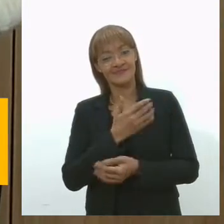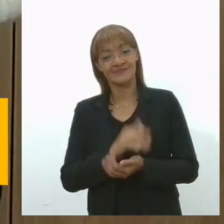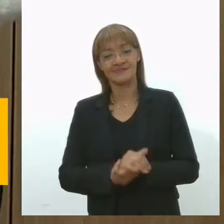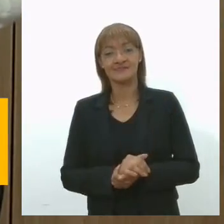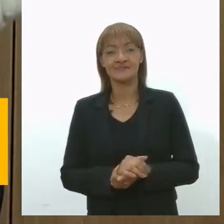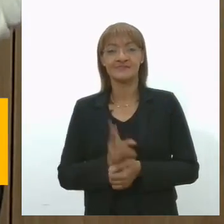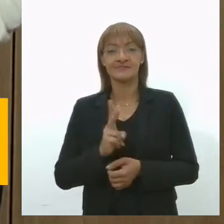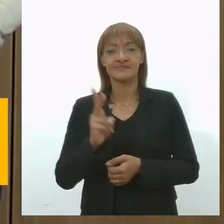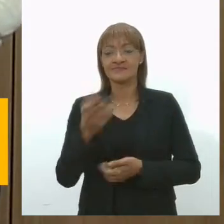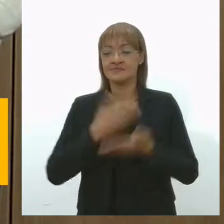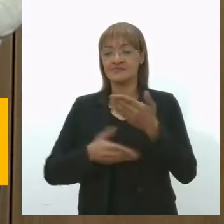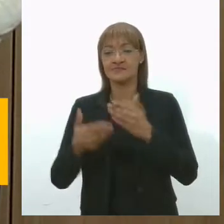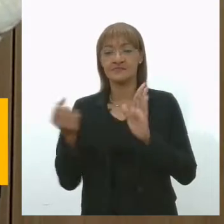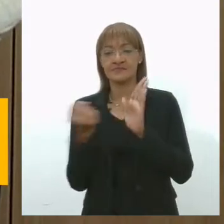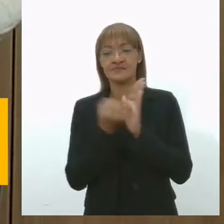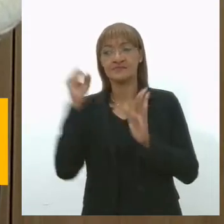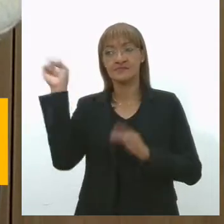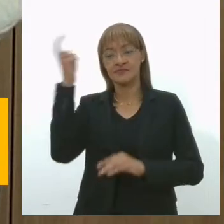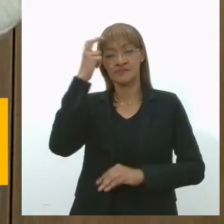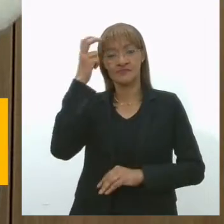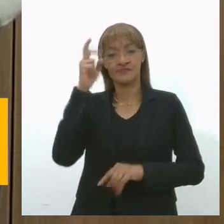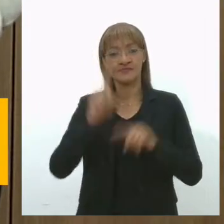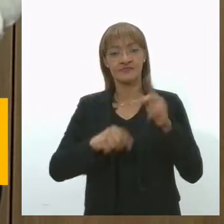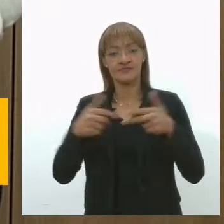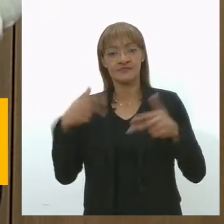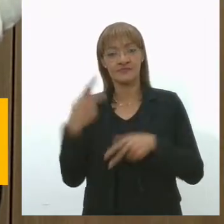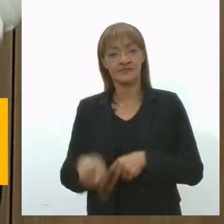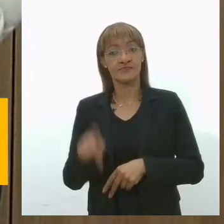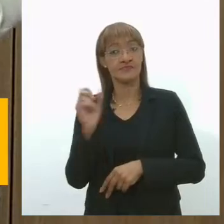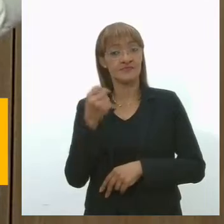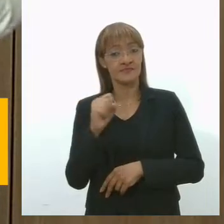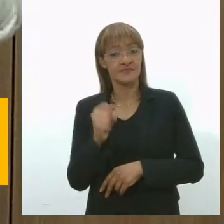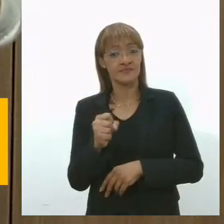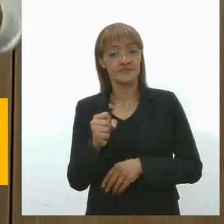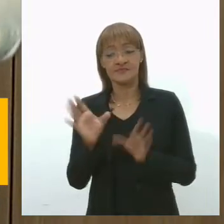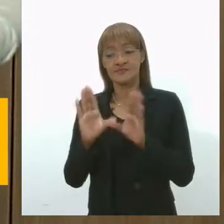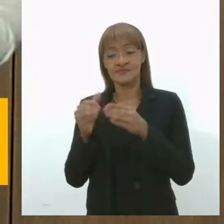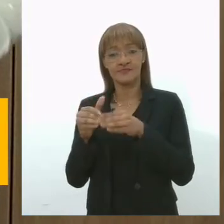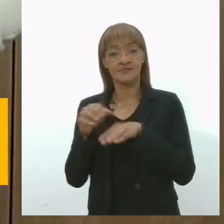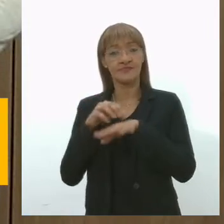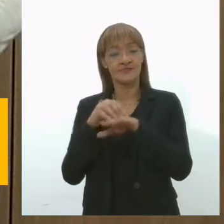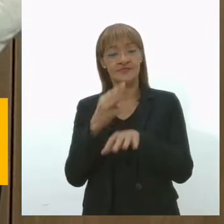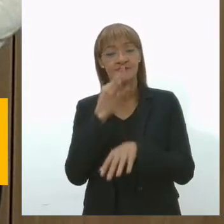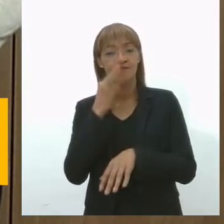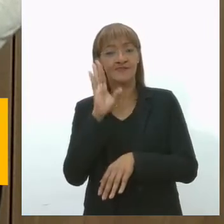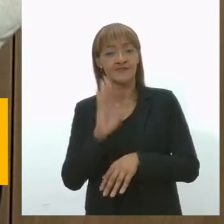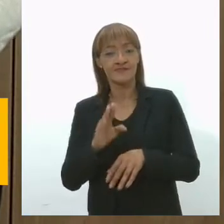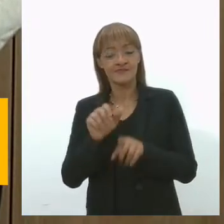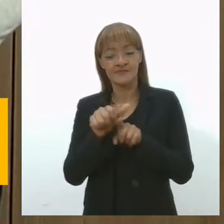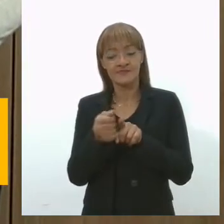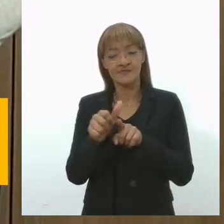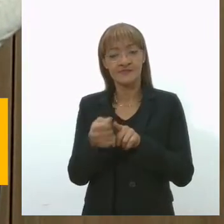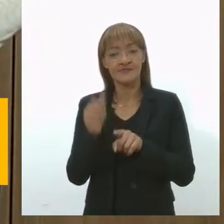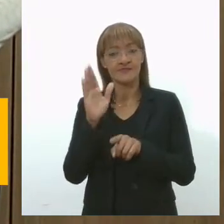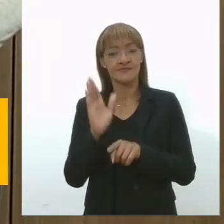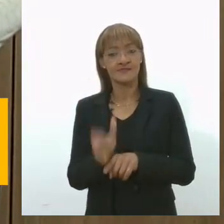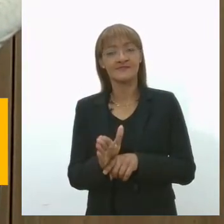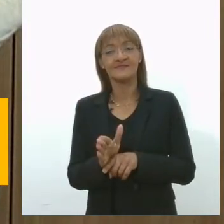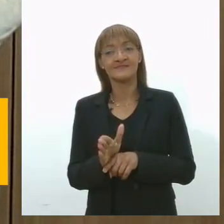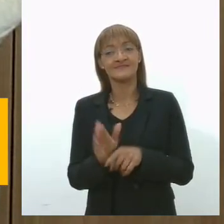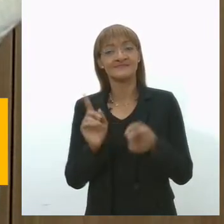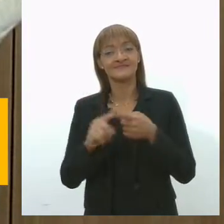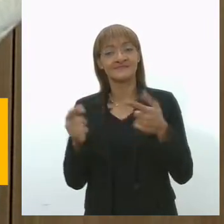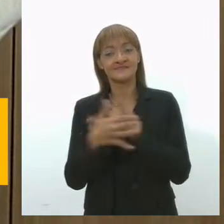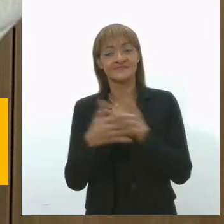patrimônio cultural e imaterial de Sergipe. E a nossa equipe foi conhecer de perto as plantações de amendoim da cidade